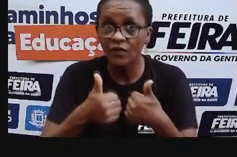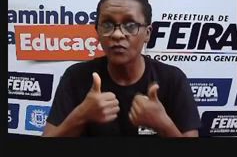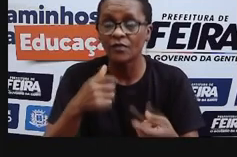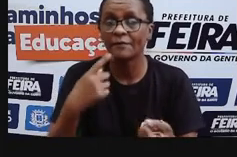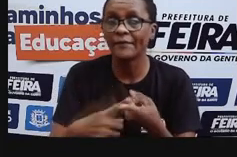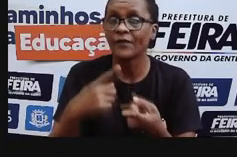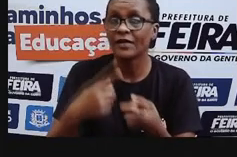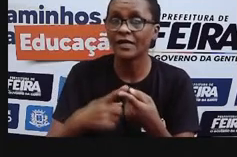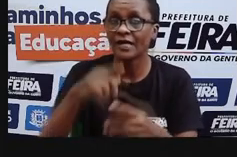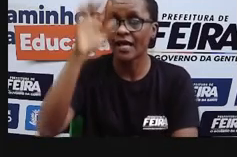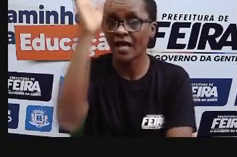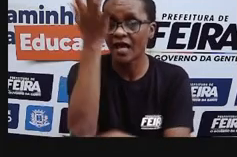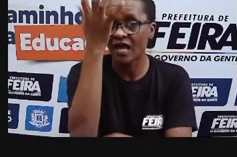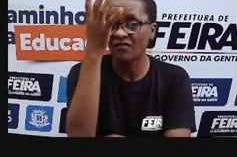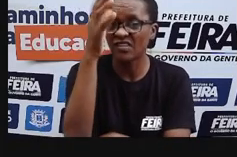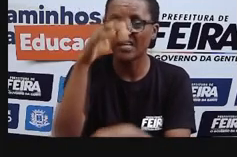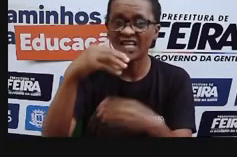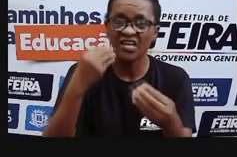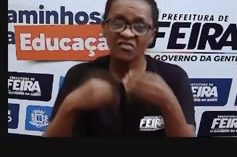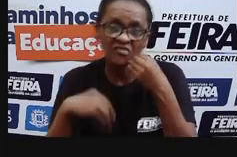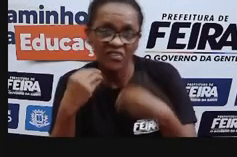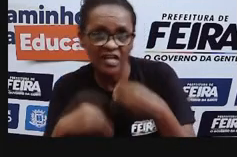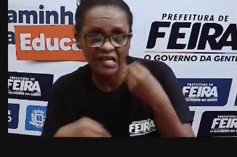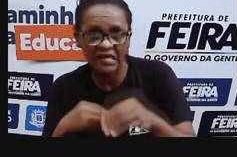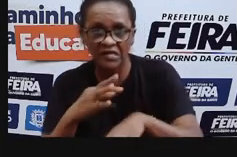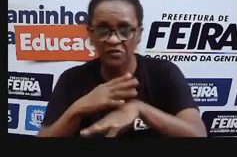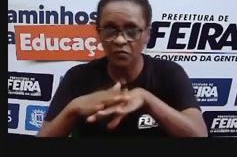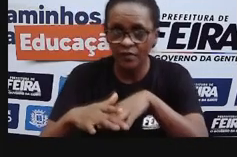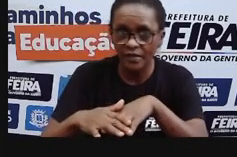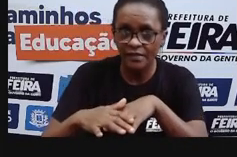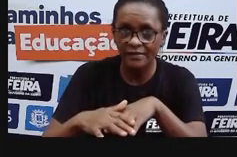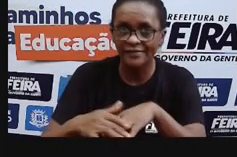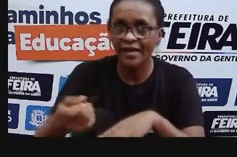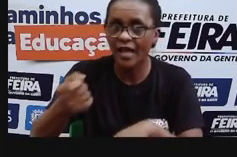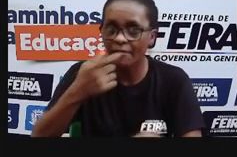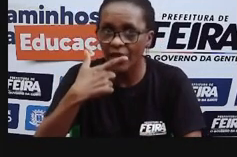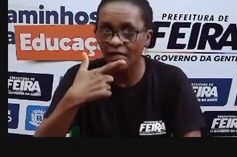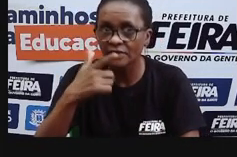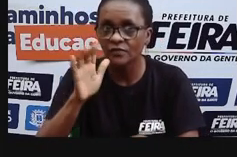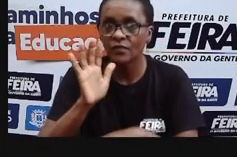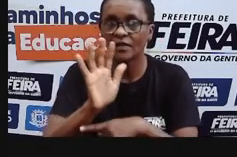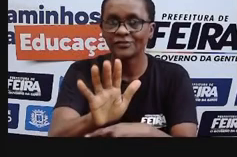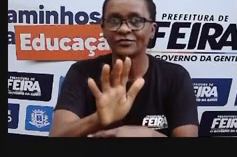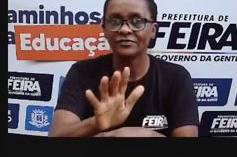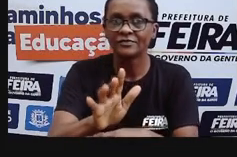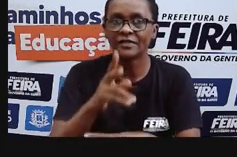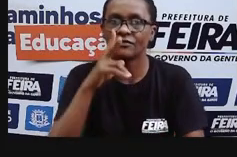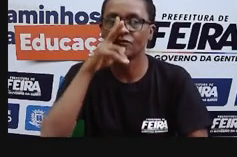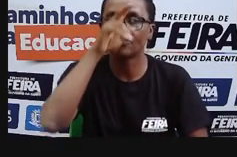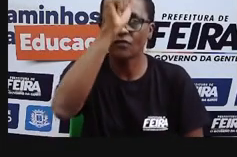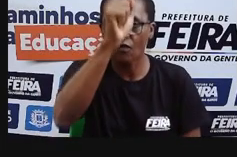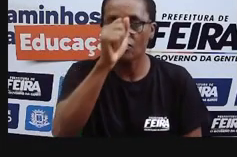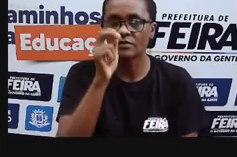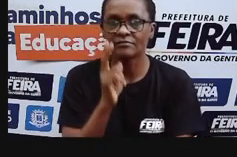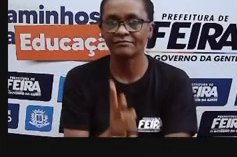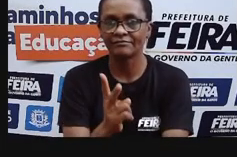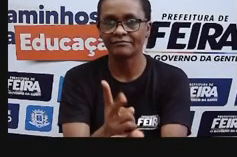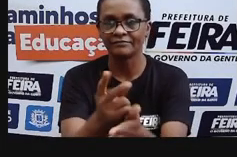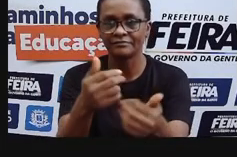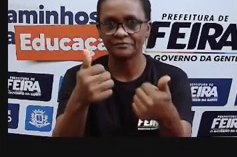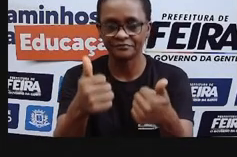unicelulares. Eles se juntam, eles fazem uma parceria, eles fazem uma associação. E nessa parceria e nessa